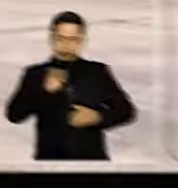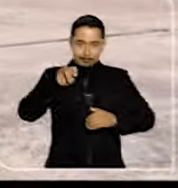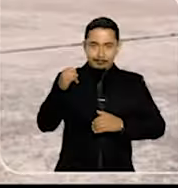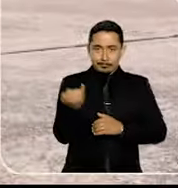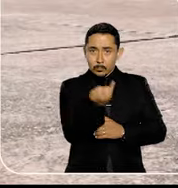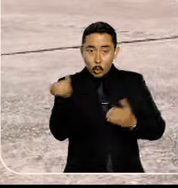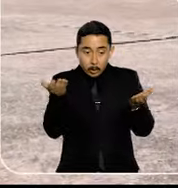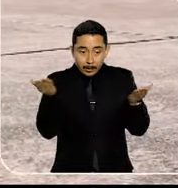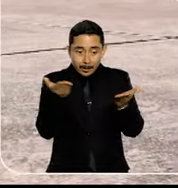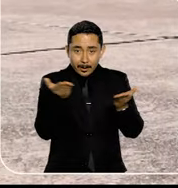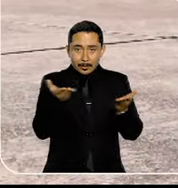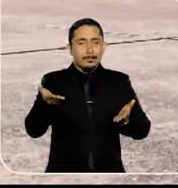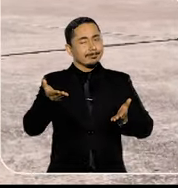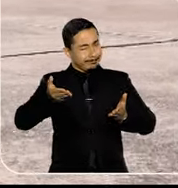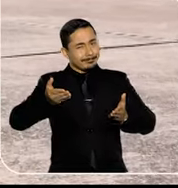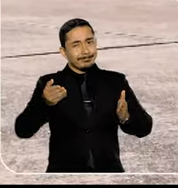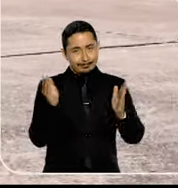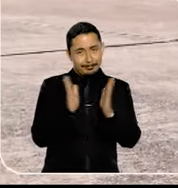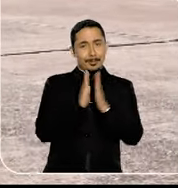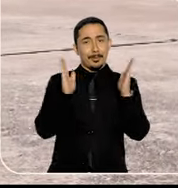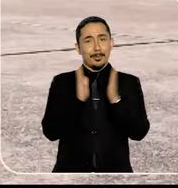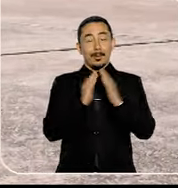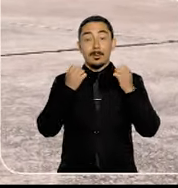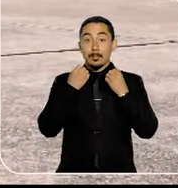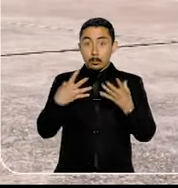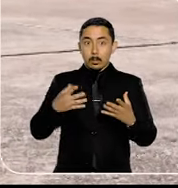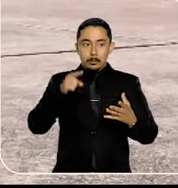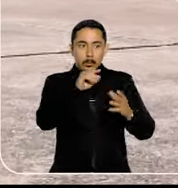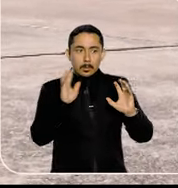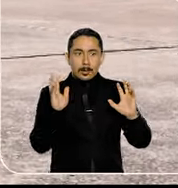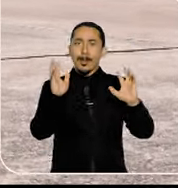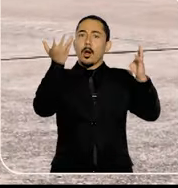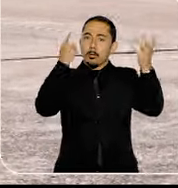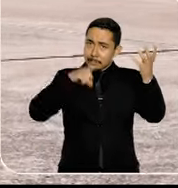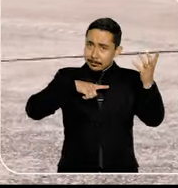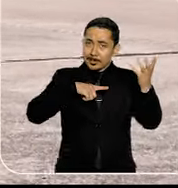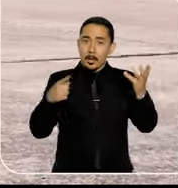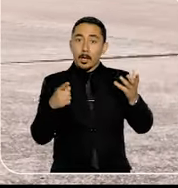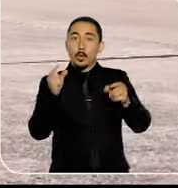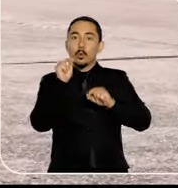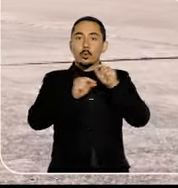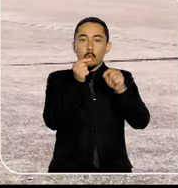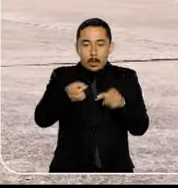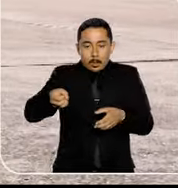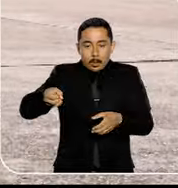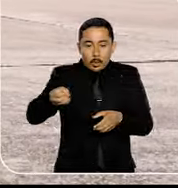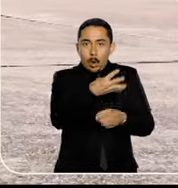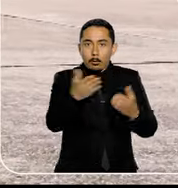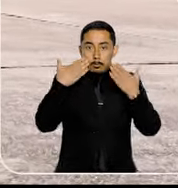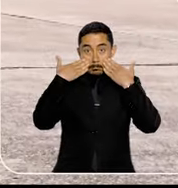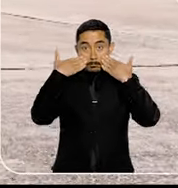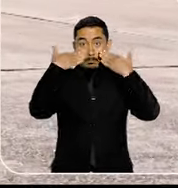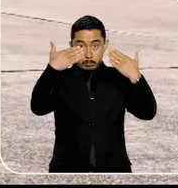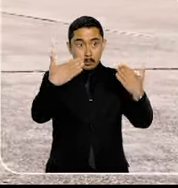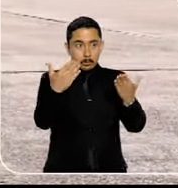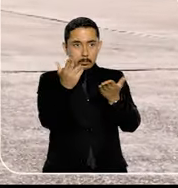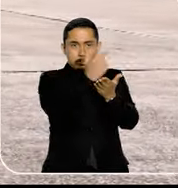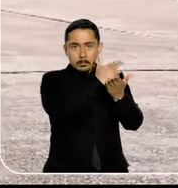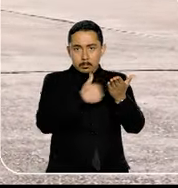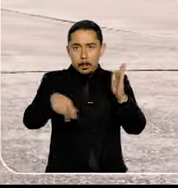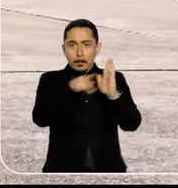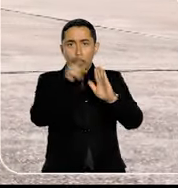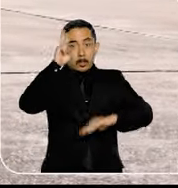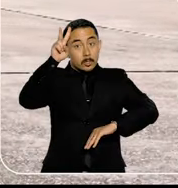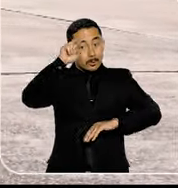O STJ está de aniversário e como parte das comemorações, o Tribunal inaugura uma exposição sobre a